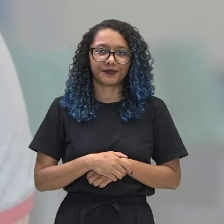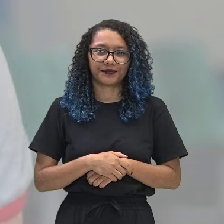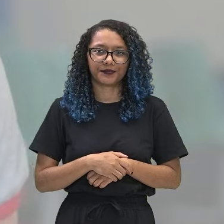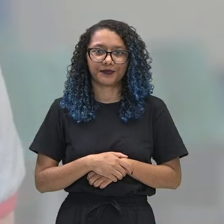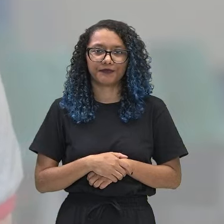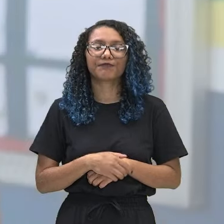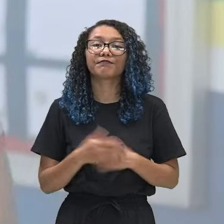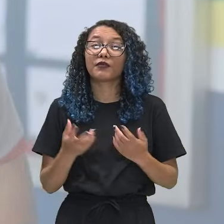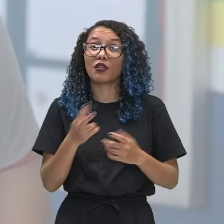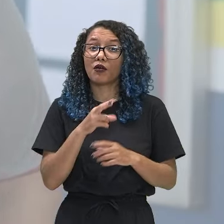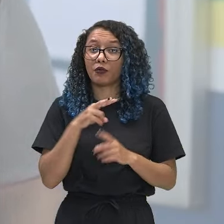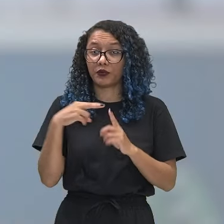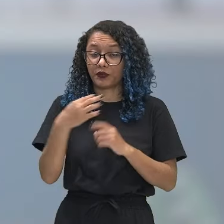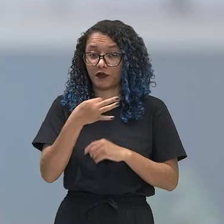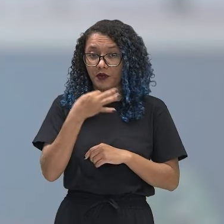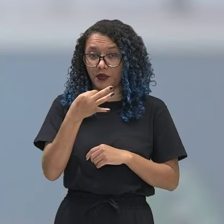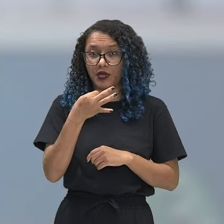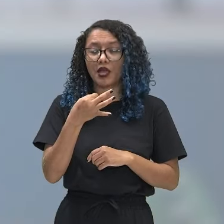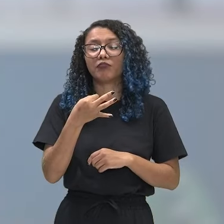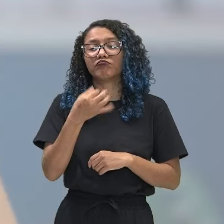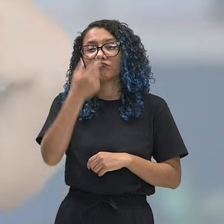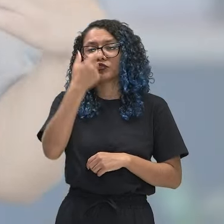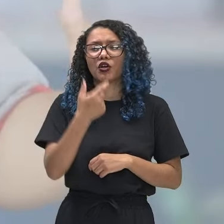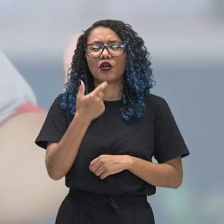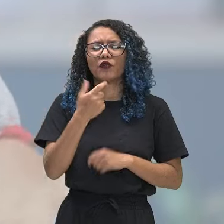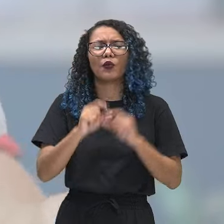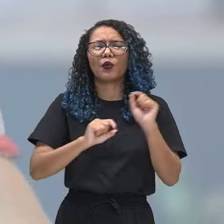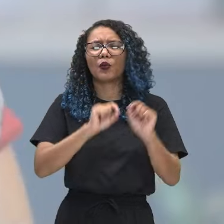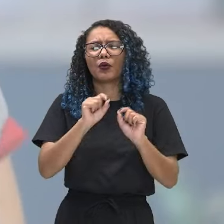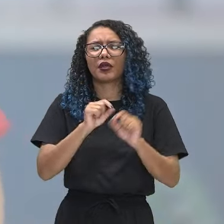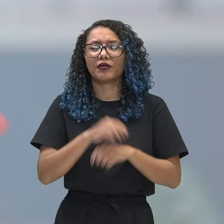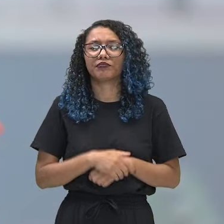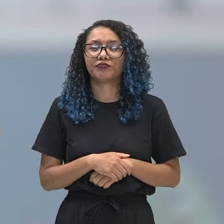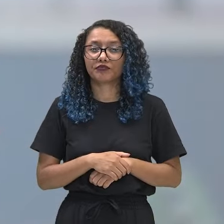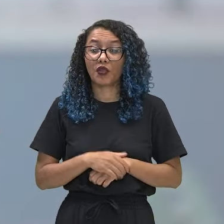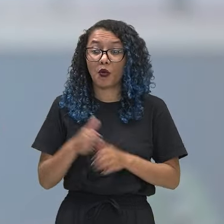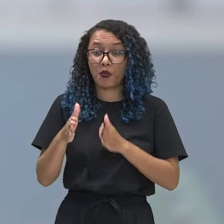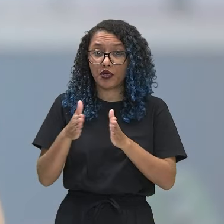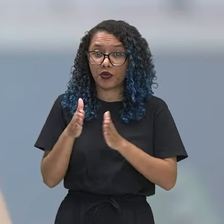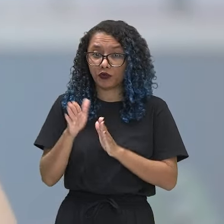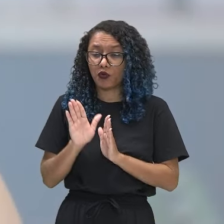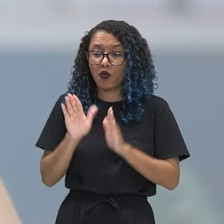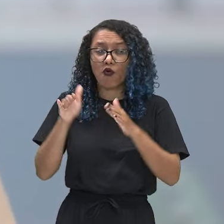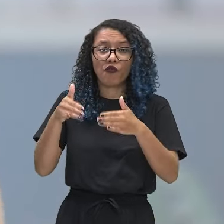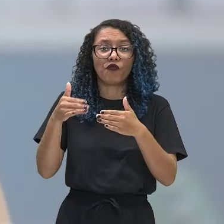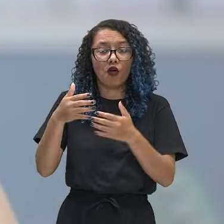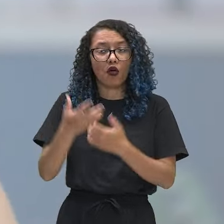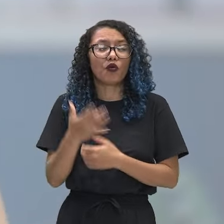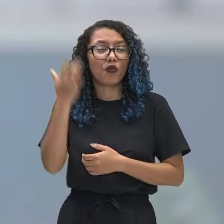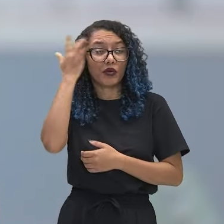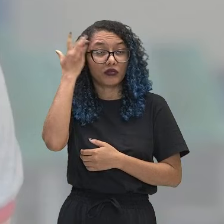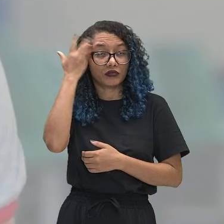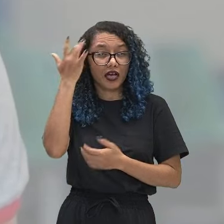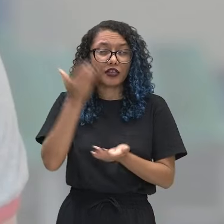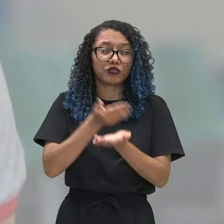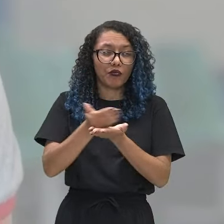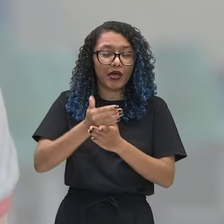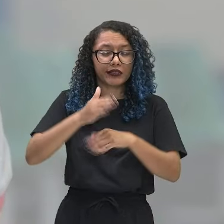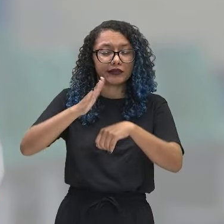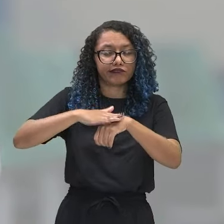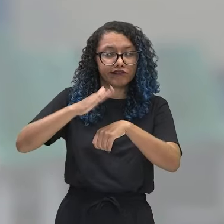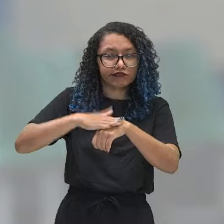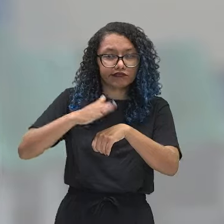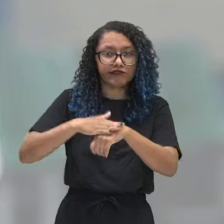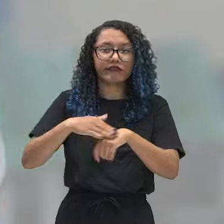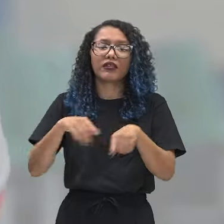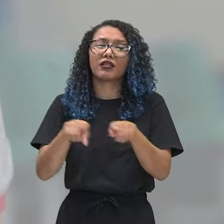Na minha visão, ser jovem é mais um passo para a maturidade e onde o jovem vai começar, tem dependência. Tem aquela pessoa que